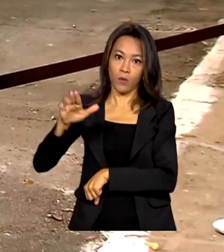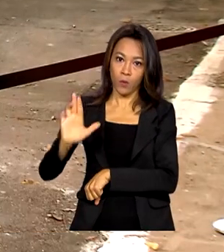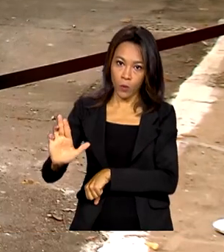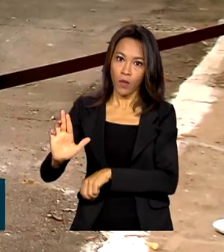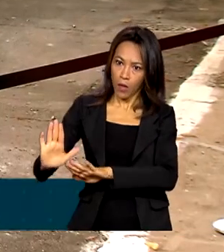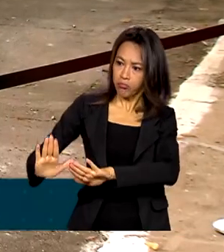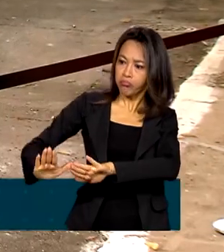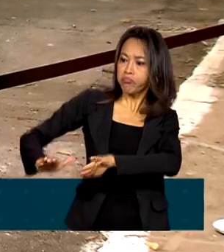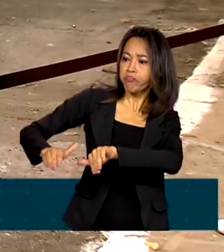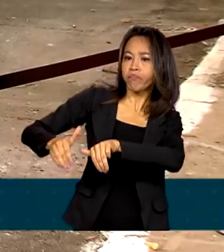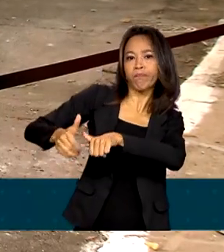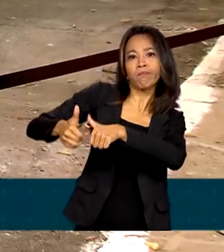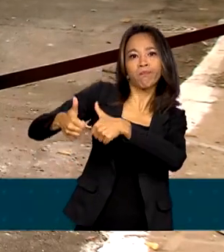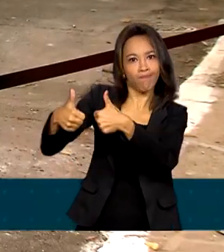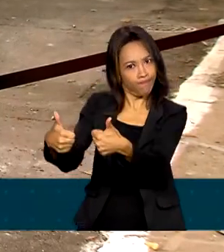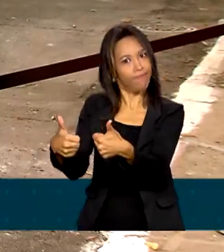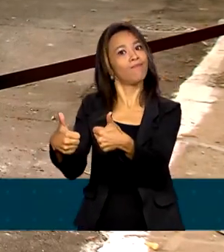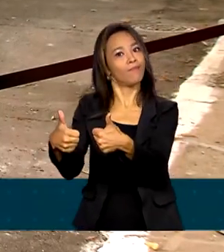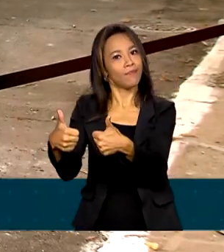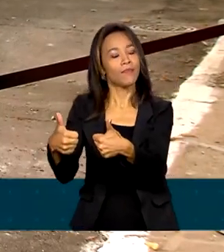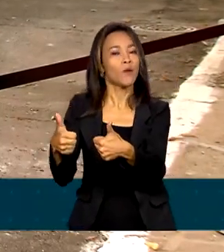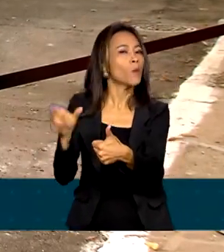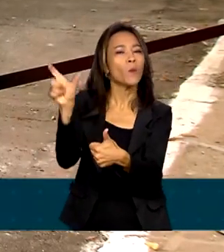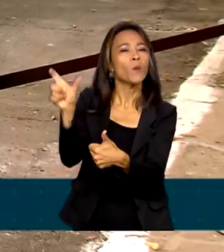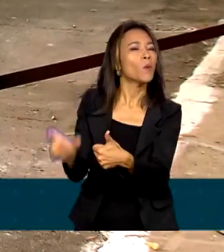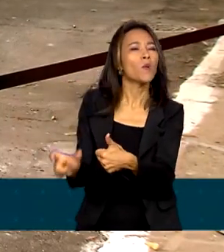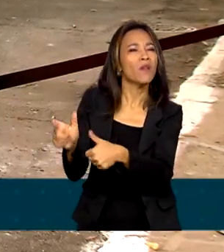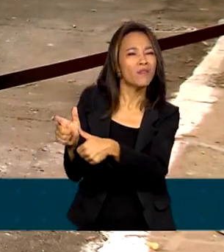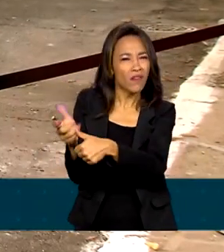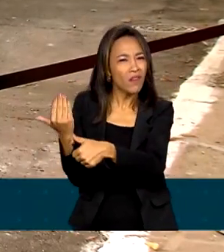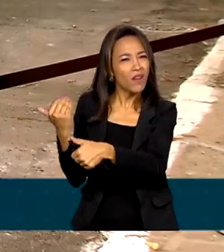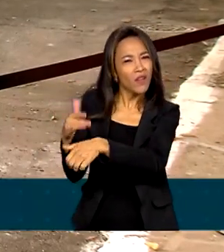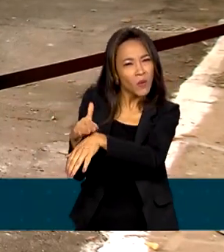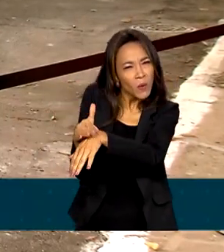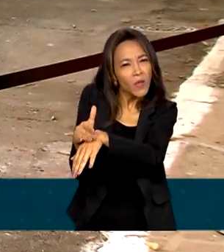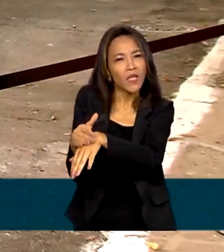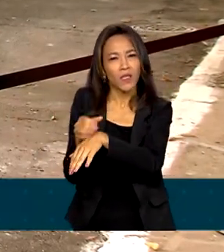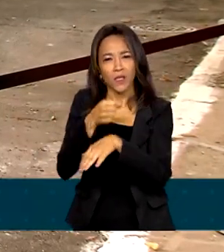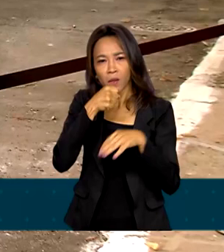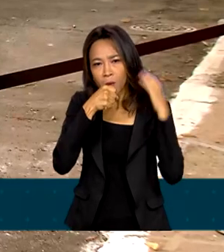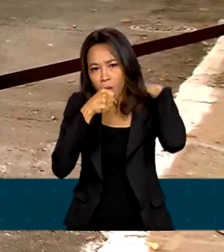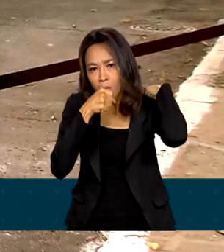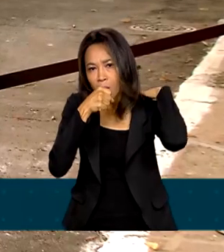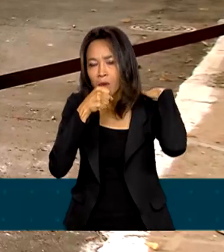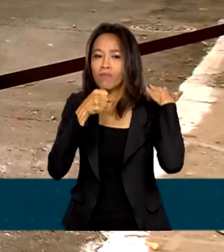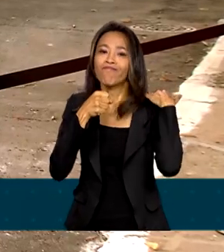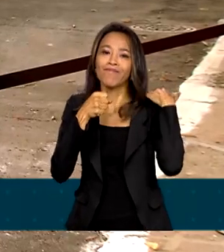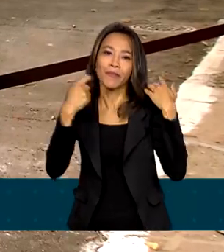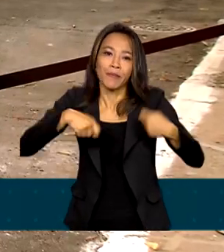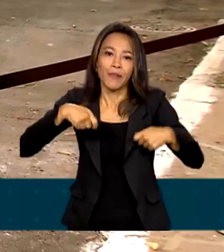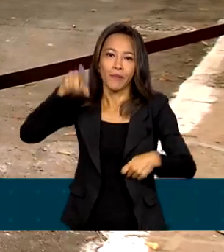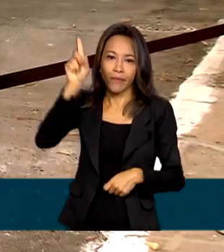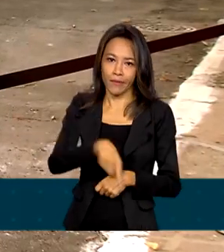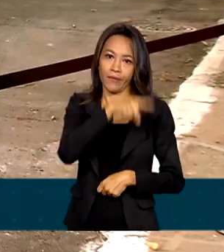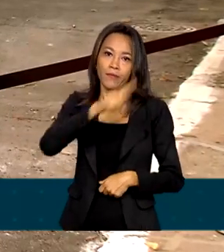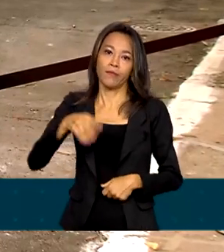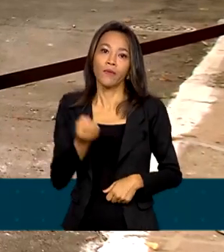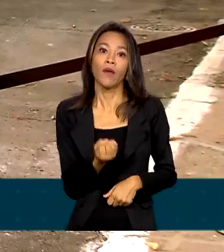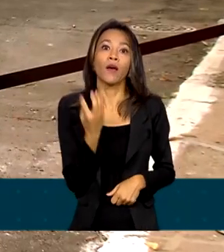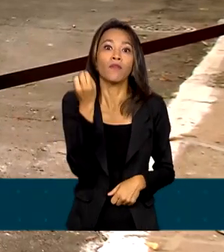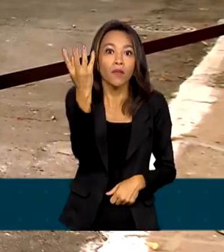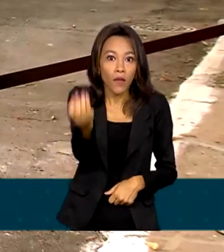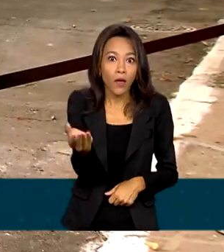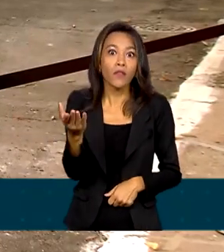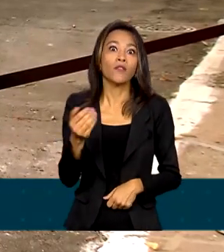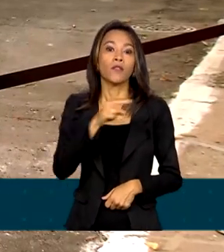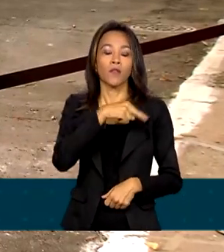positivamente. Ele que se recupera de uma leve pneumonia, motivo que levou ao adiamento da viagem dele à China, que estava